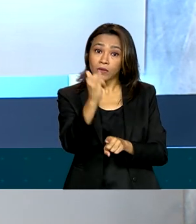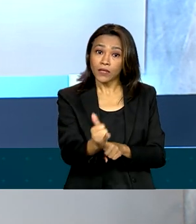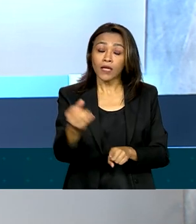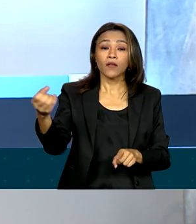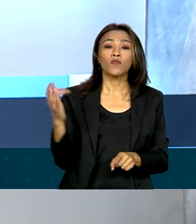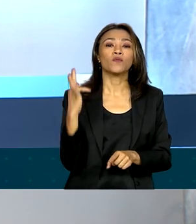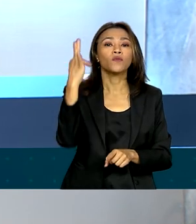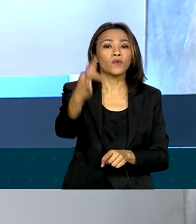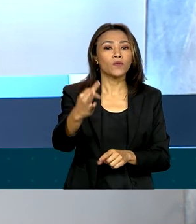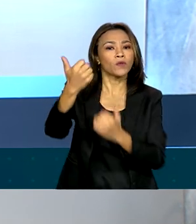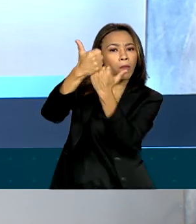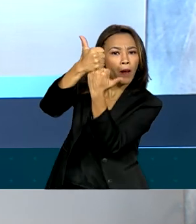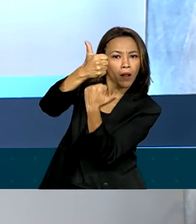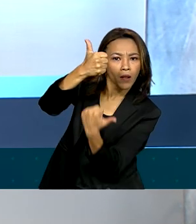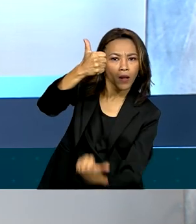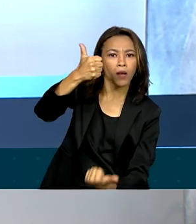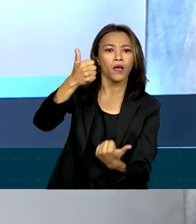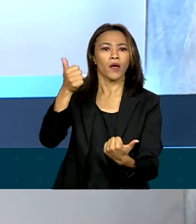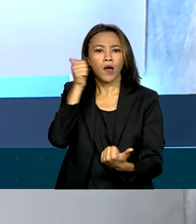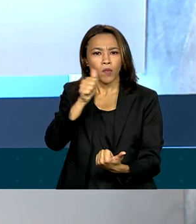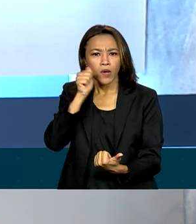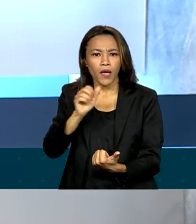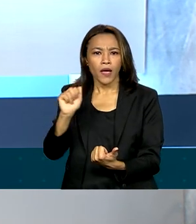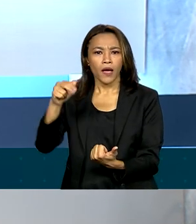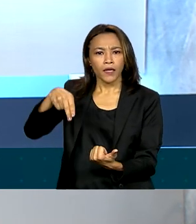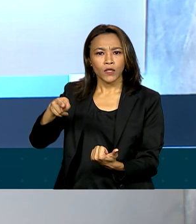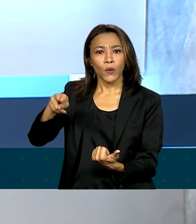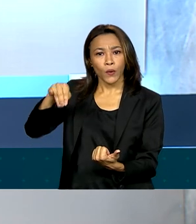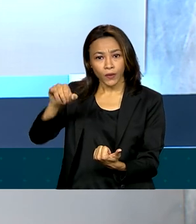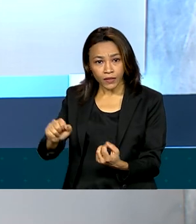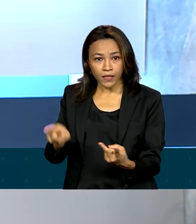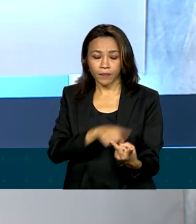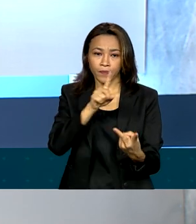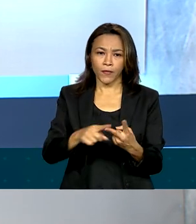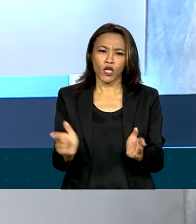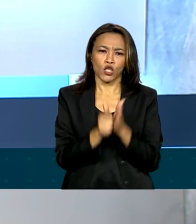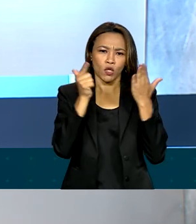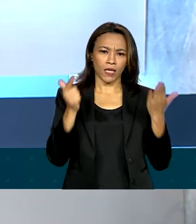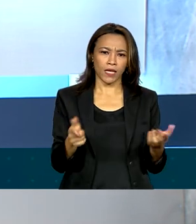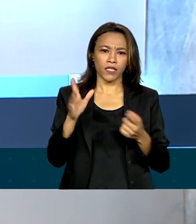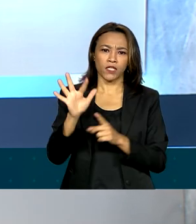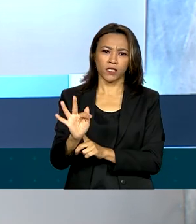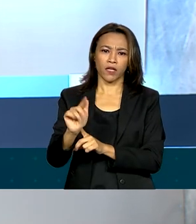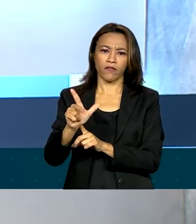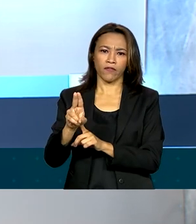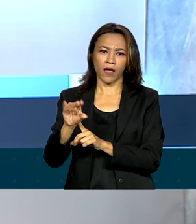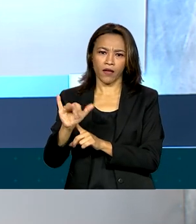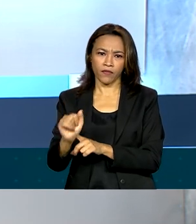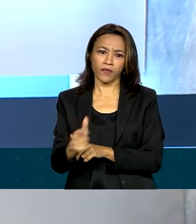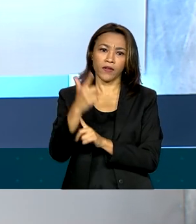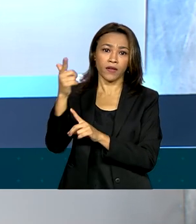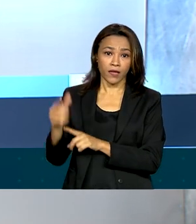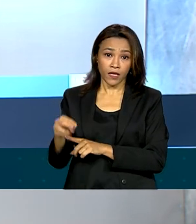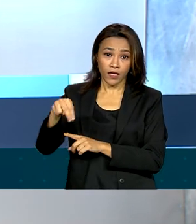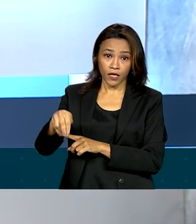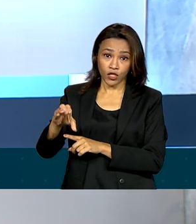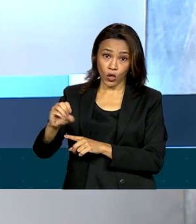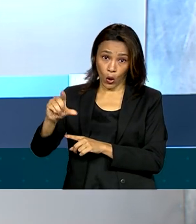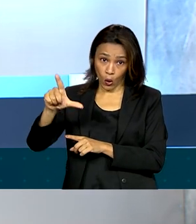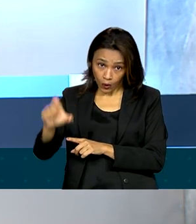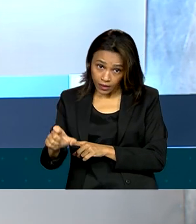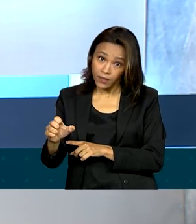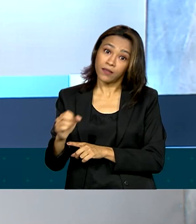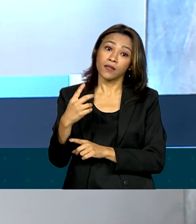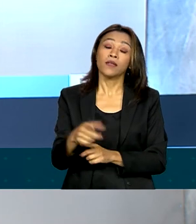direção da EBC a roteirista Antônia Pelegrino, as jornalistas Flávia Filippini e Nicole Briones,